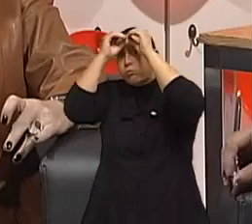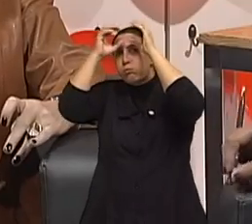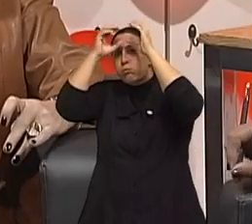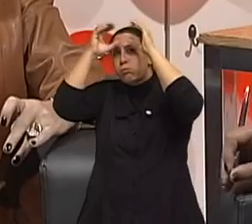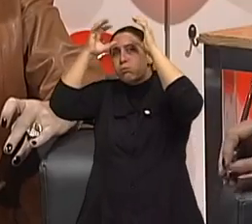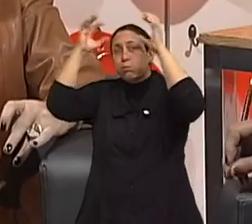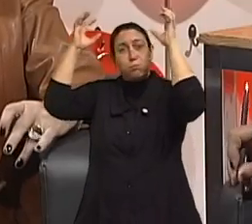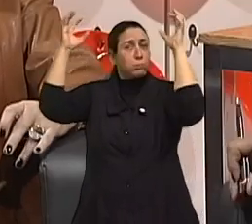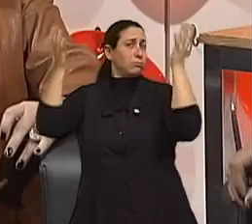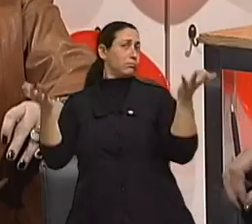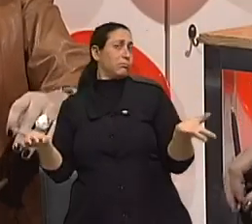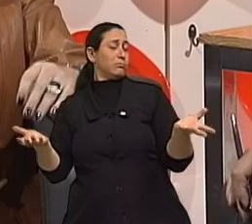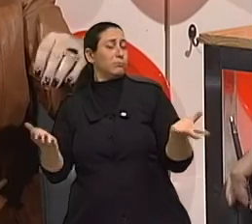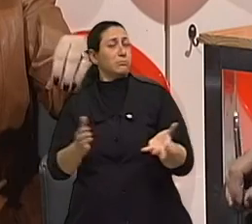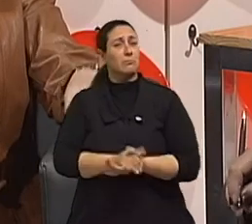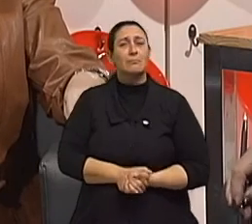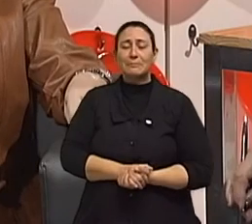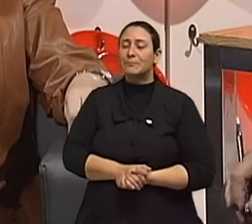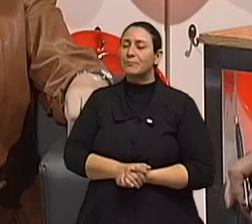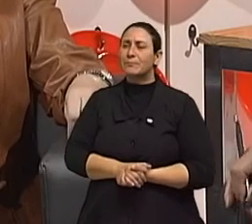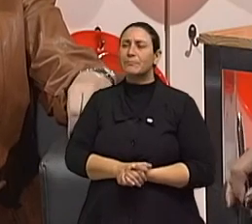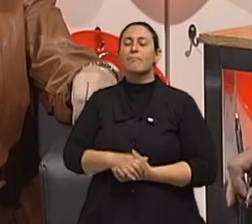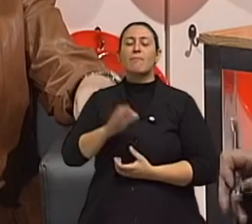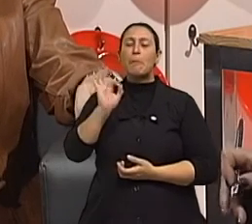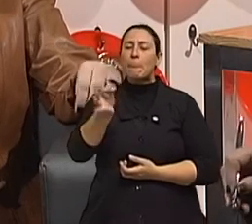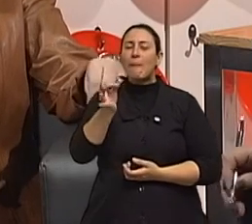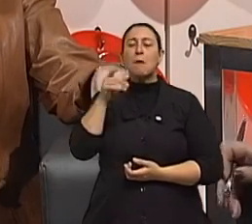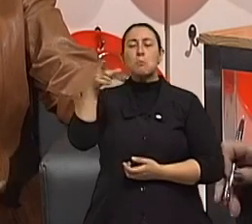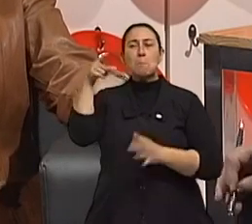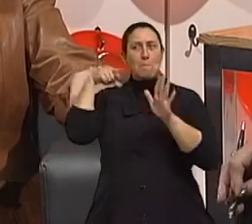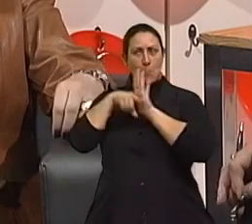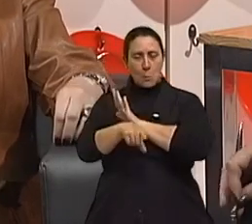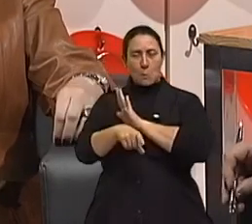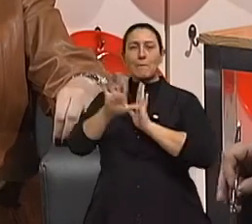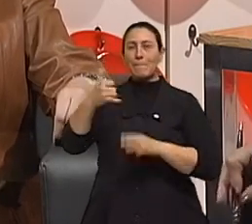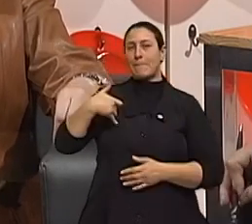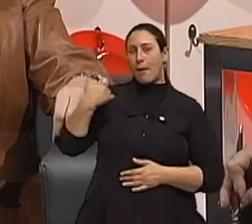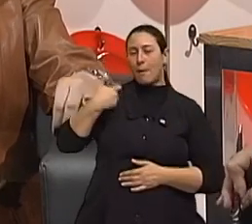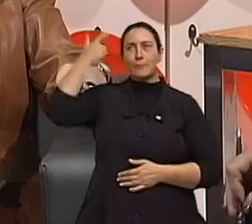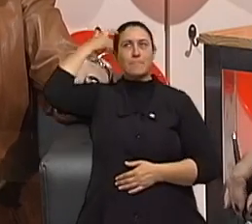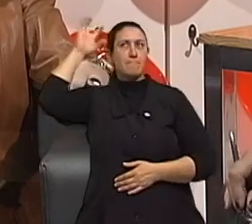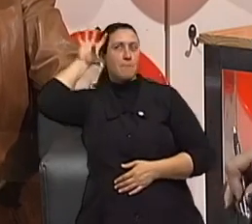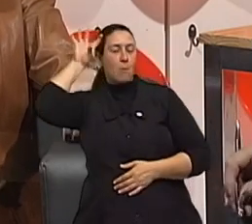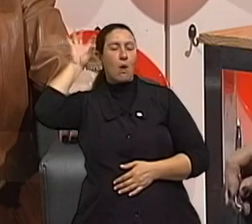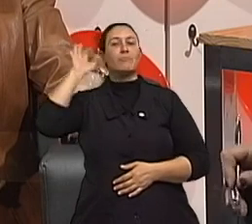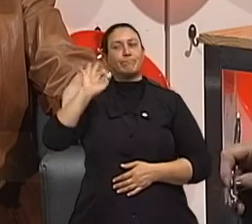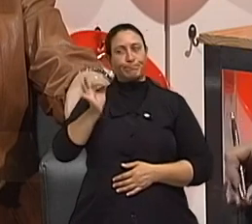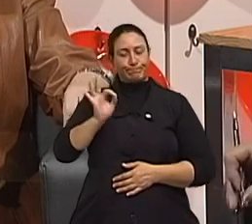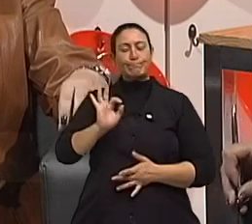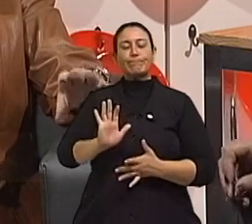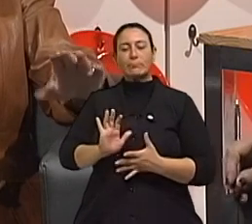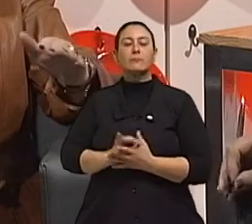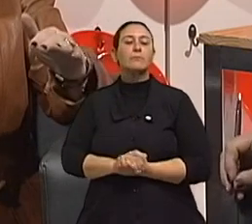sobre isso? Claro. a pergunta que tu faz em relação à idade e à memória. Exato. Primeiro que,